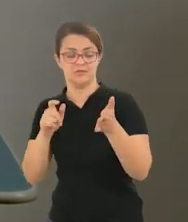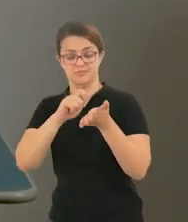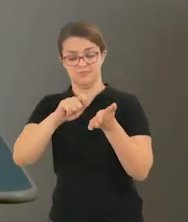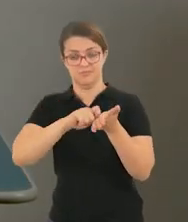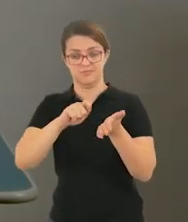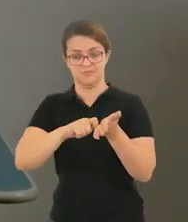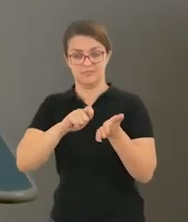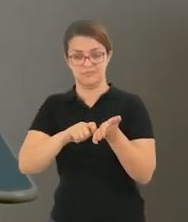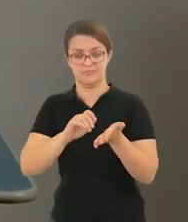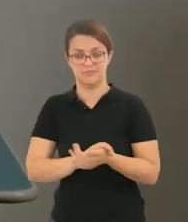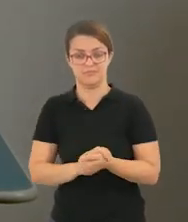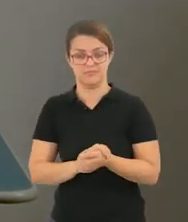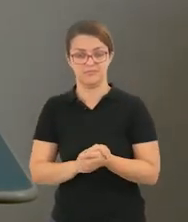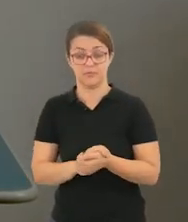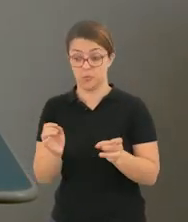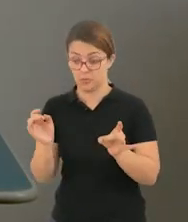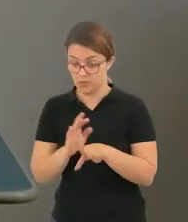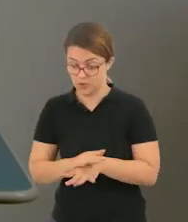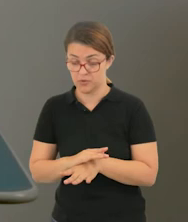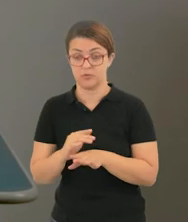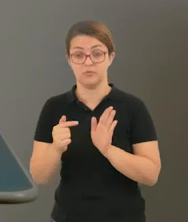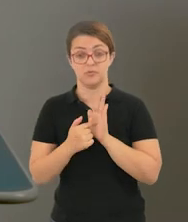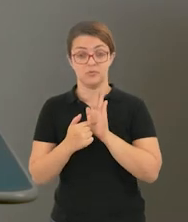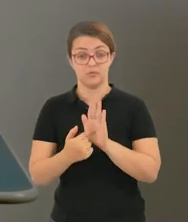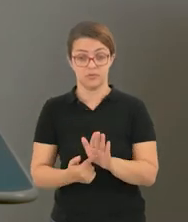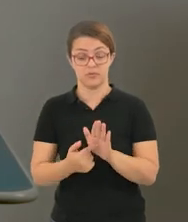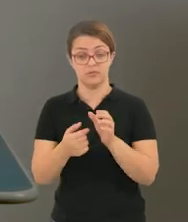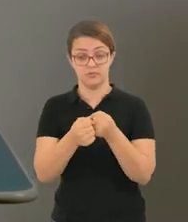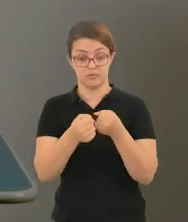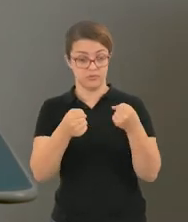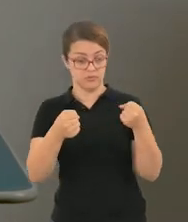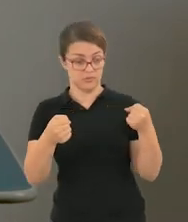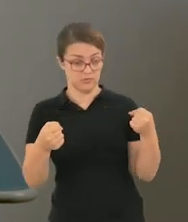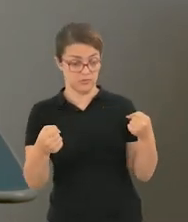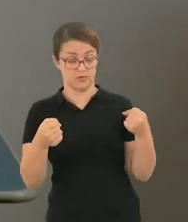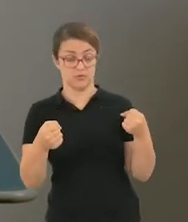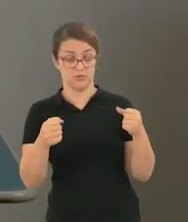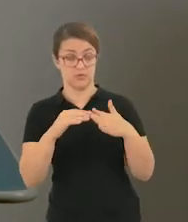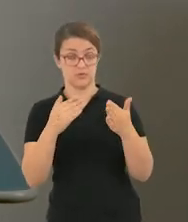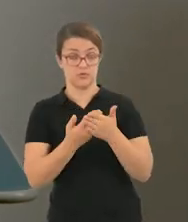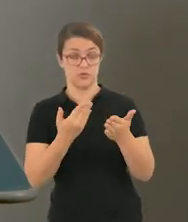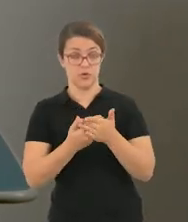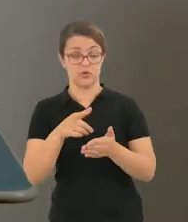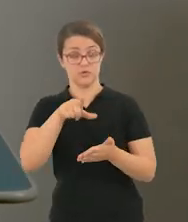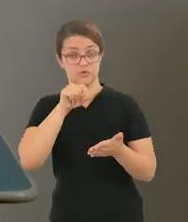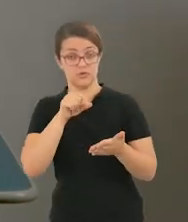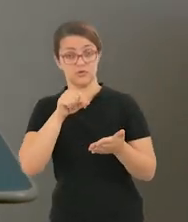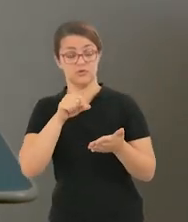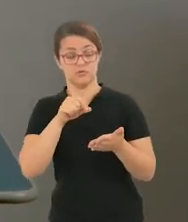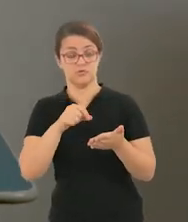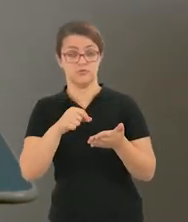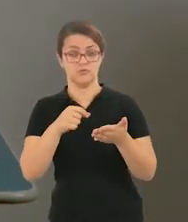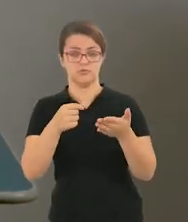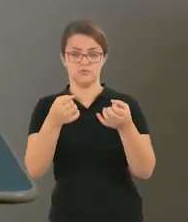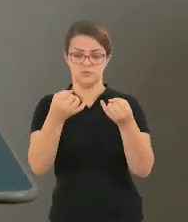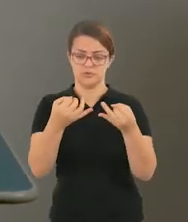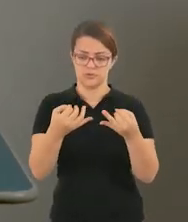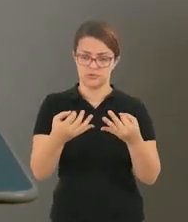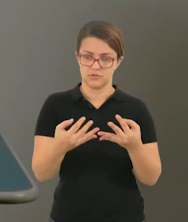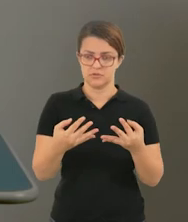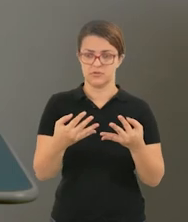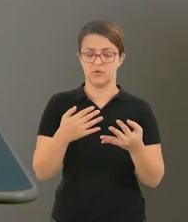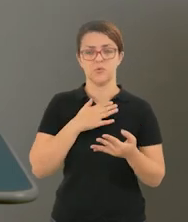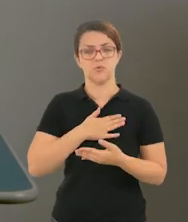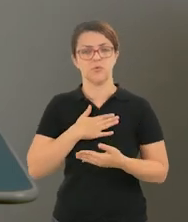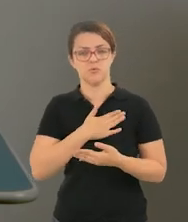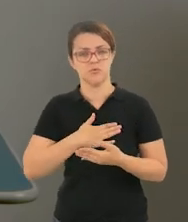desenhando um mapa da escola escolhida, falando um pouquinho dessa escola, escrevendo o que você mais gostou e porque ela foi a sua